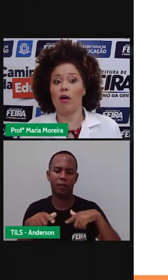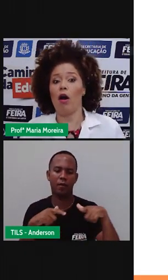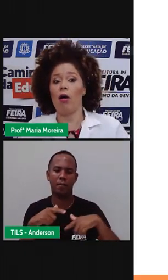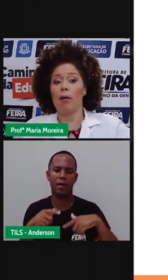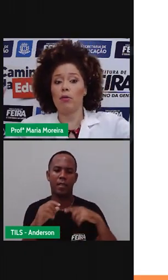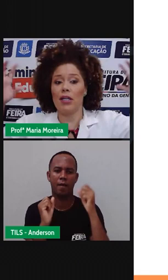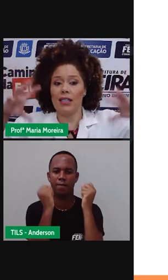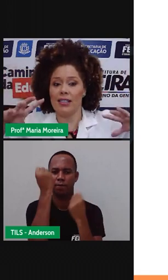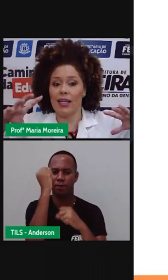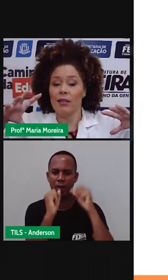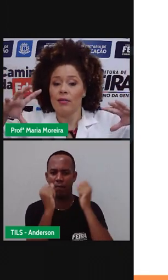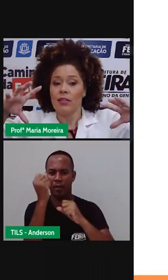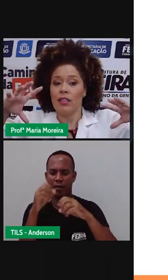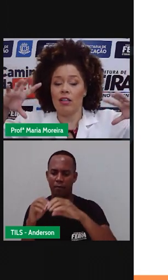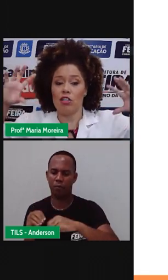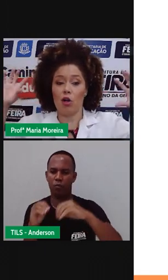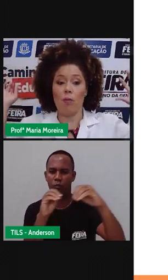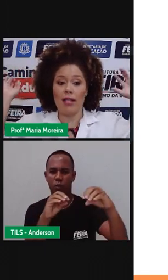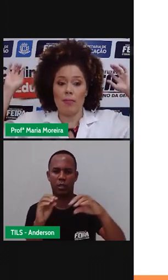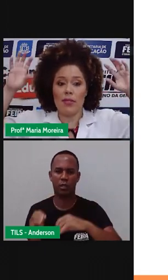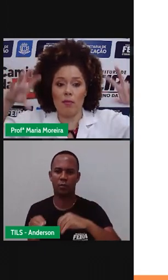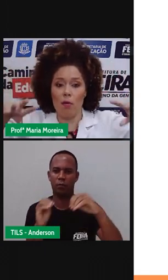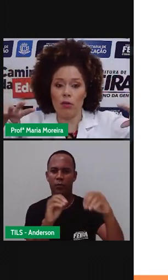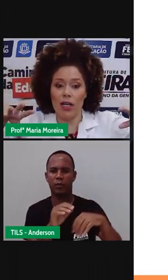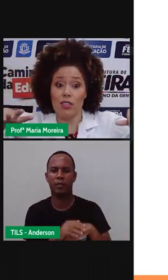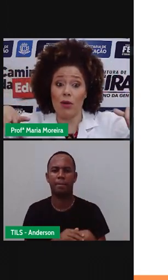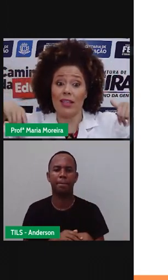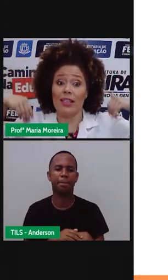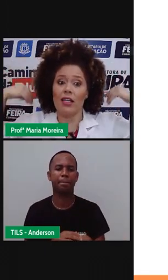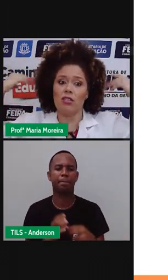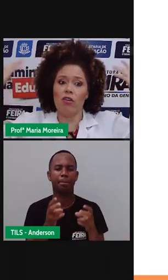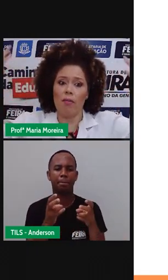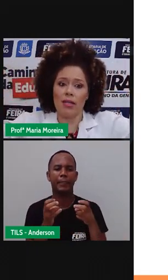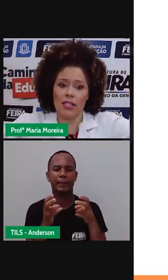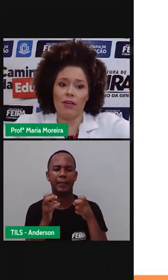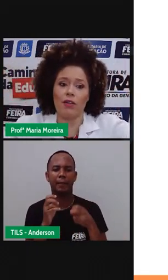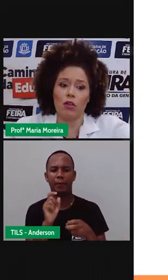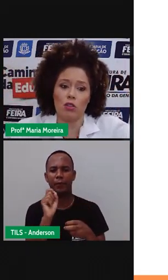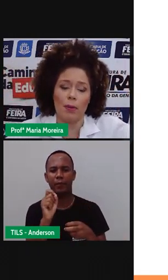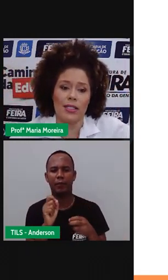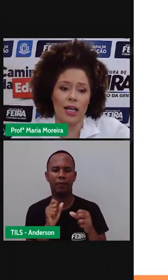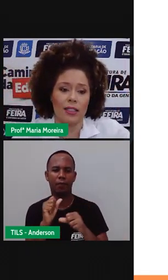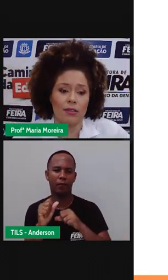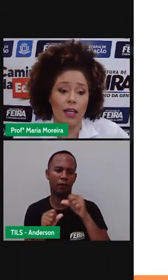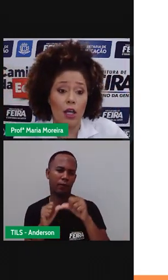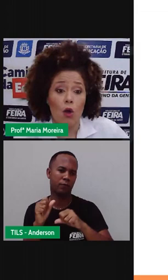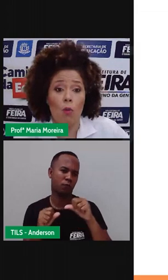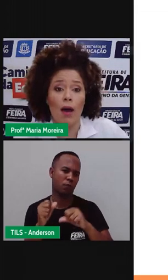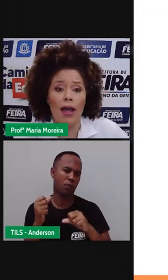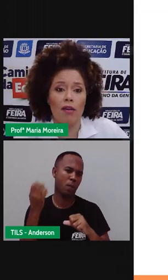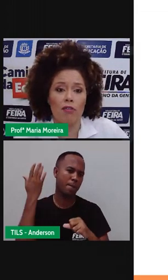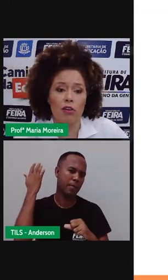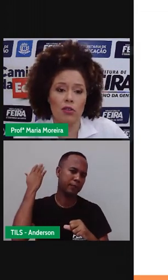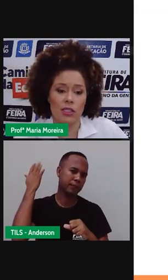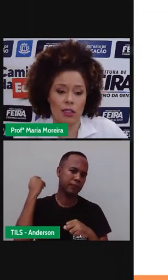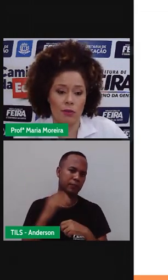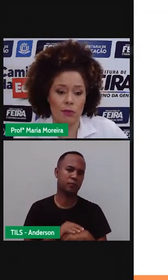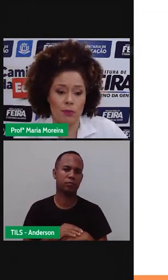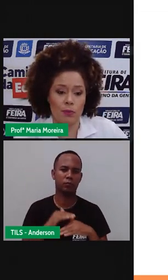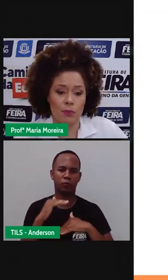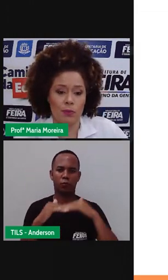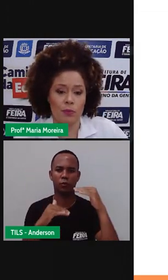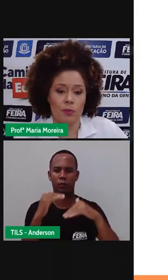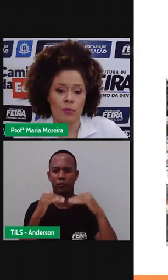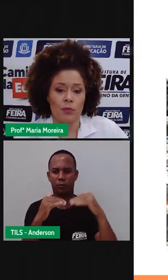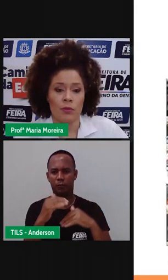Então, o quê? Ó, a mudança. Então, a gente já começa a perceber uma mudança, uma transformação aí no nosso passado, né? Uma evolução.